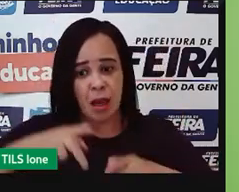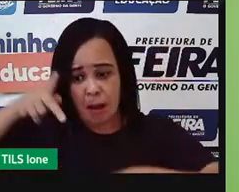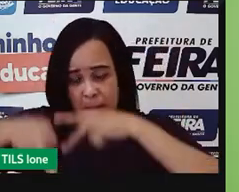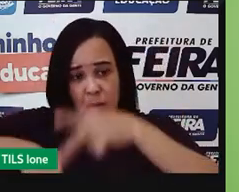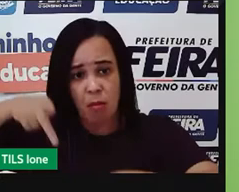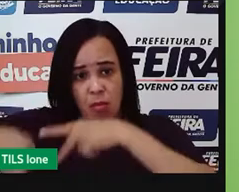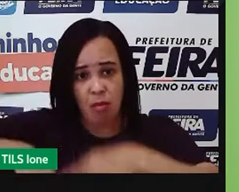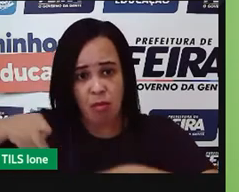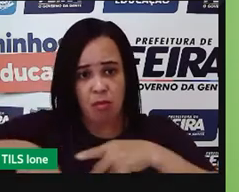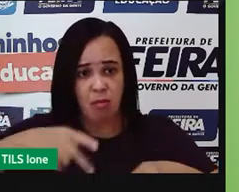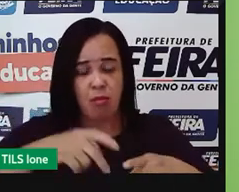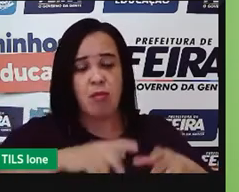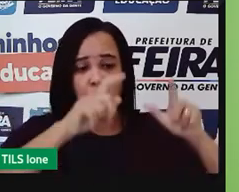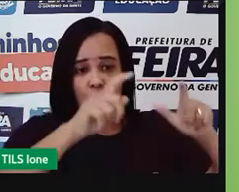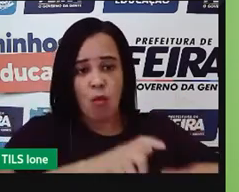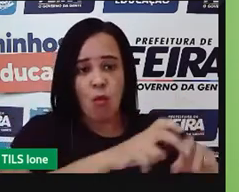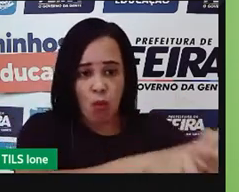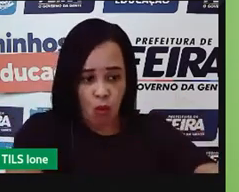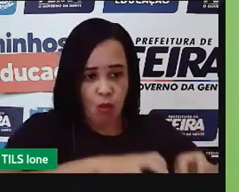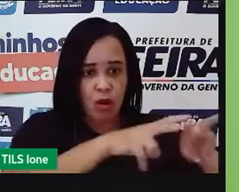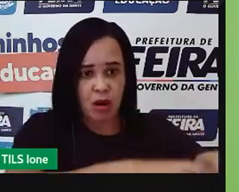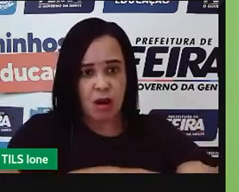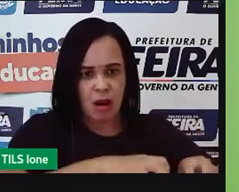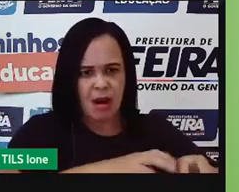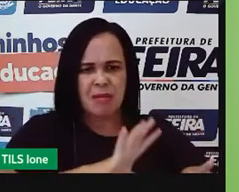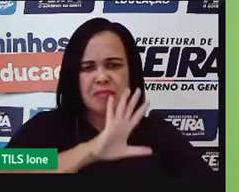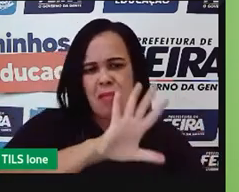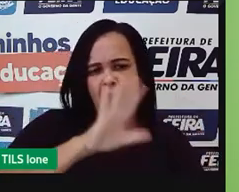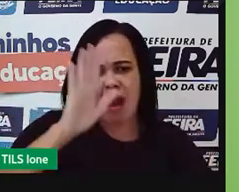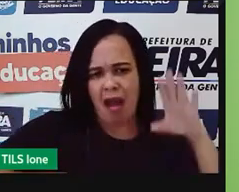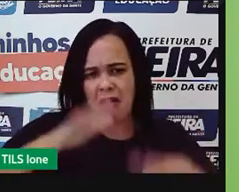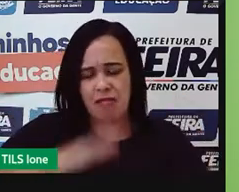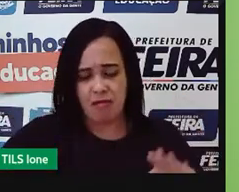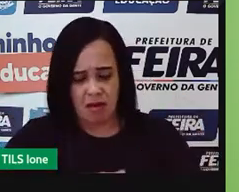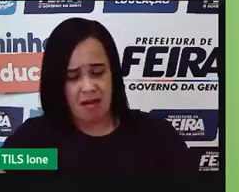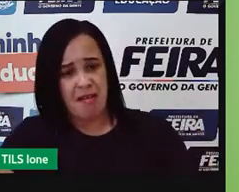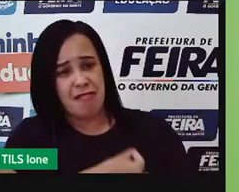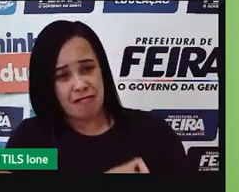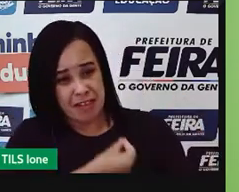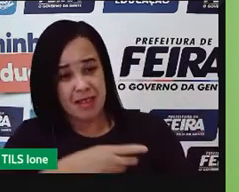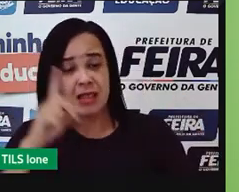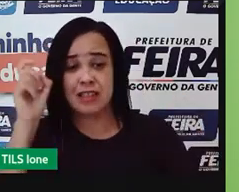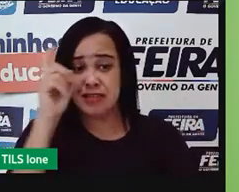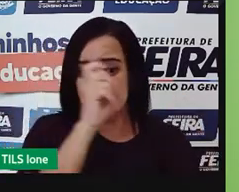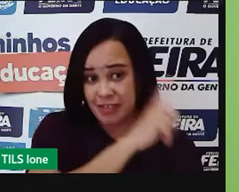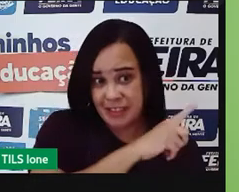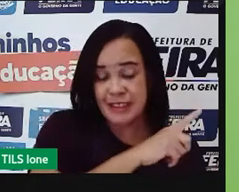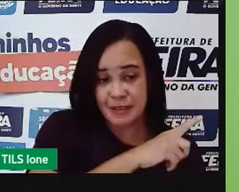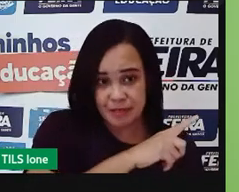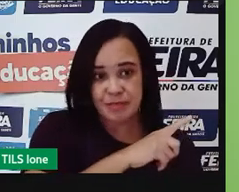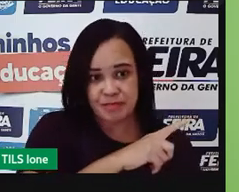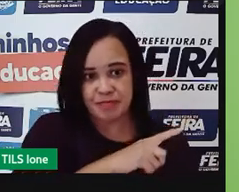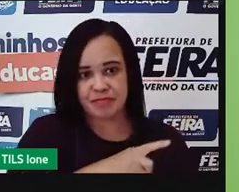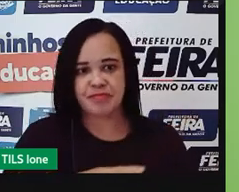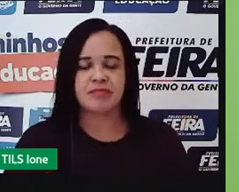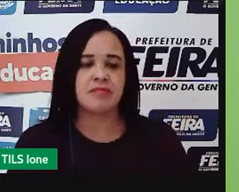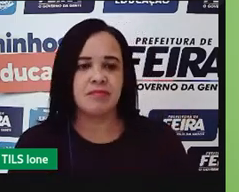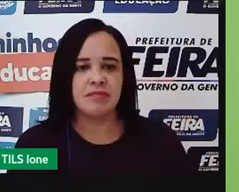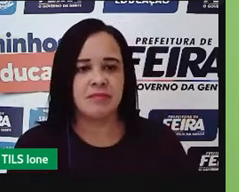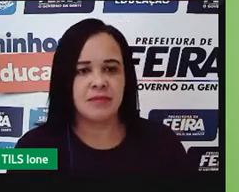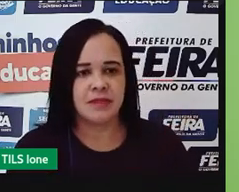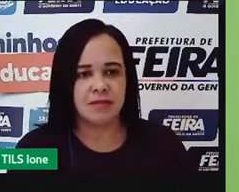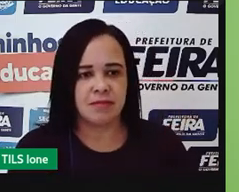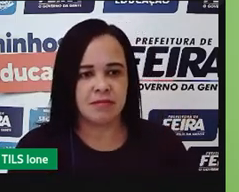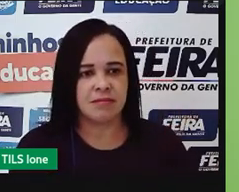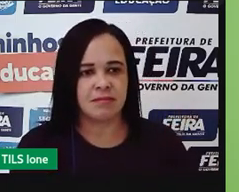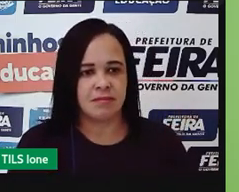no campo se ela não tem uma vida digna, ela não consegue, né, plantar, não consegue ter seu dinheiro, ele não consegue ter uma vida, é, para dizer